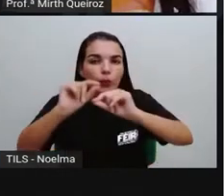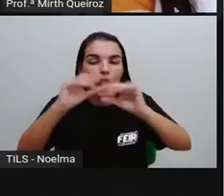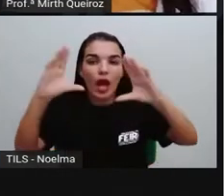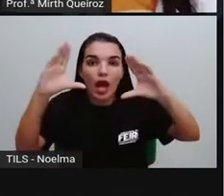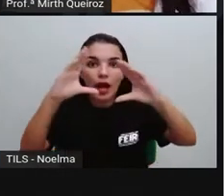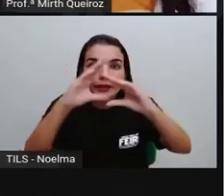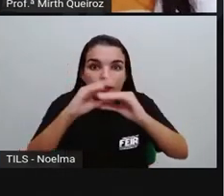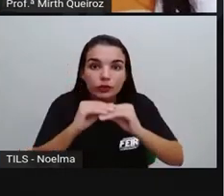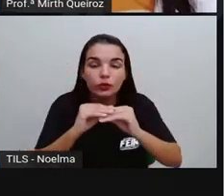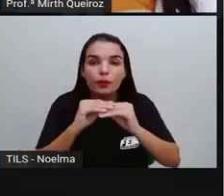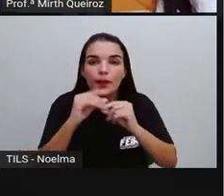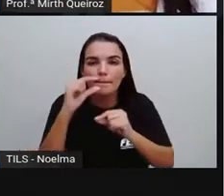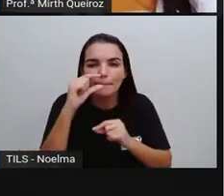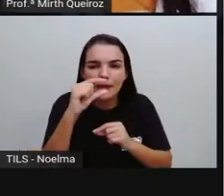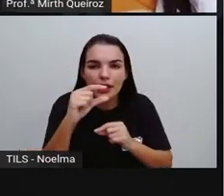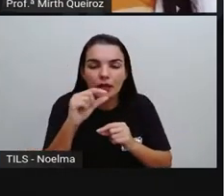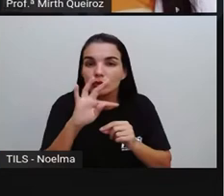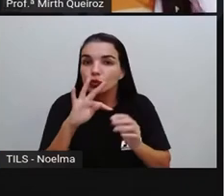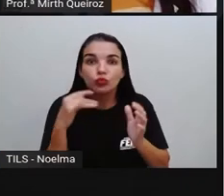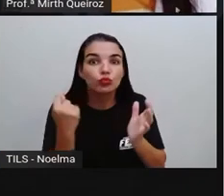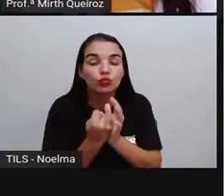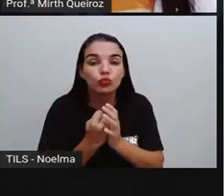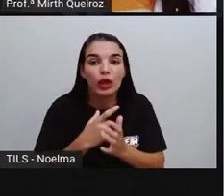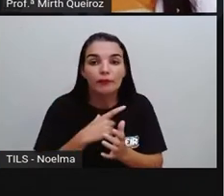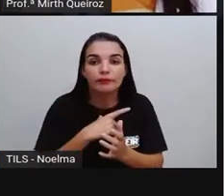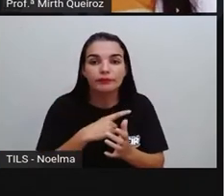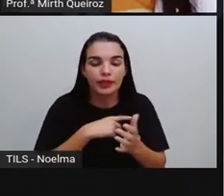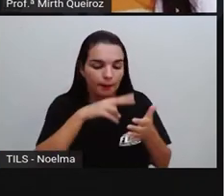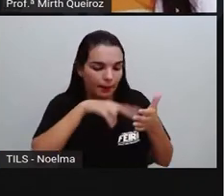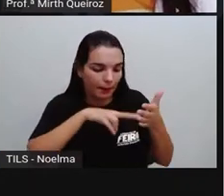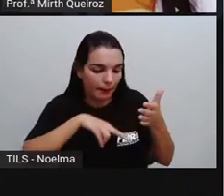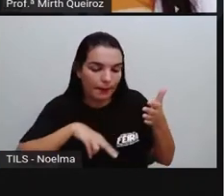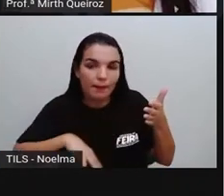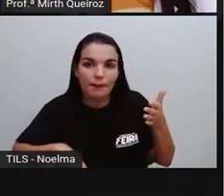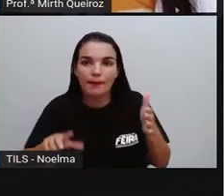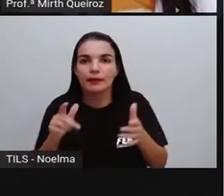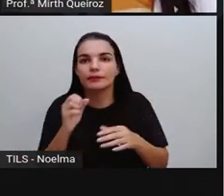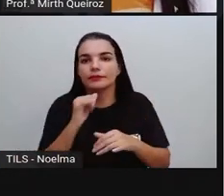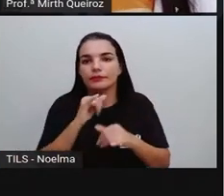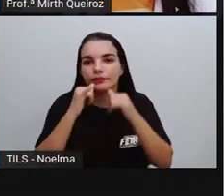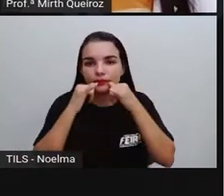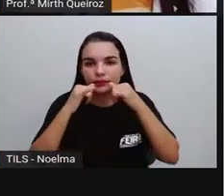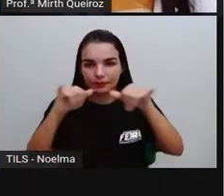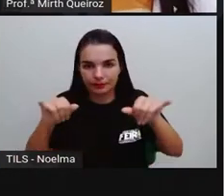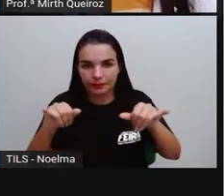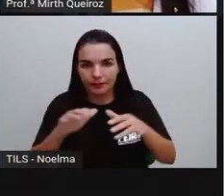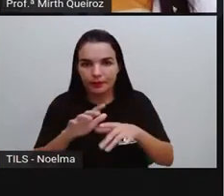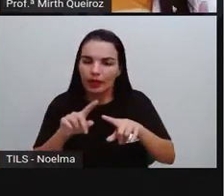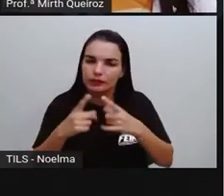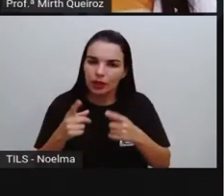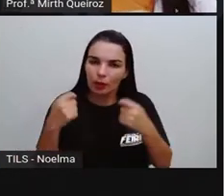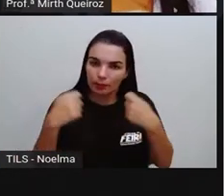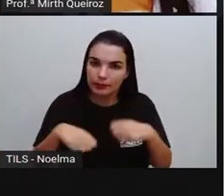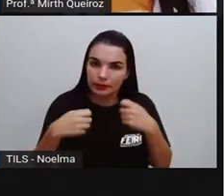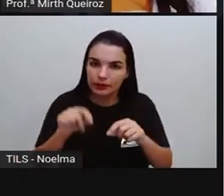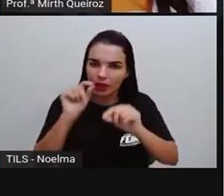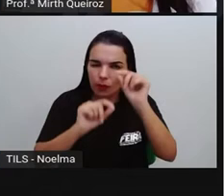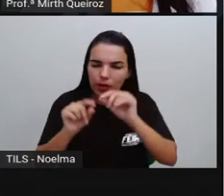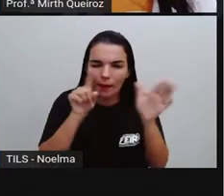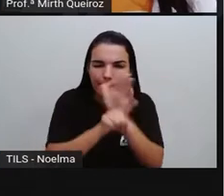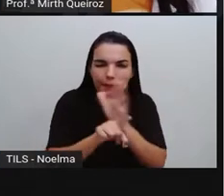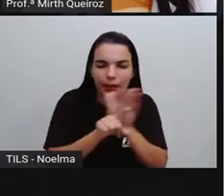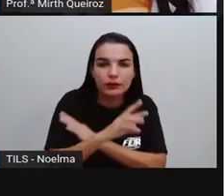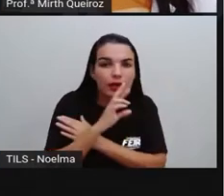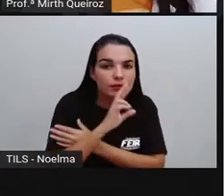de tudo o que vai ter ali na matéria. Logo no início, você já sabe tudo, né? E para fazer o lead, a gente precisa responder as seguintes